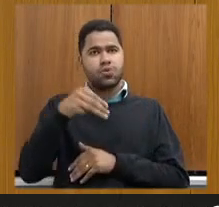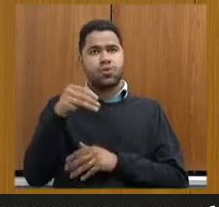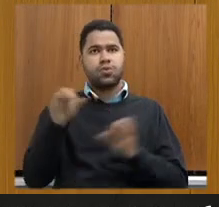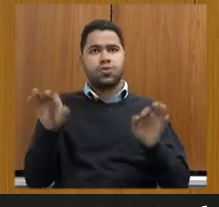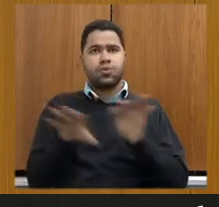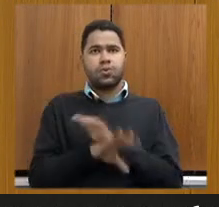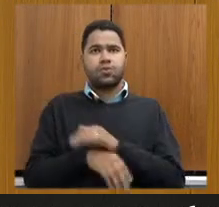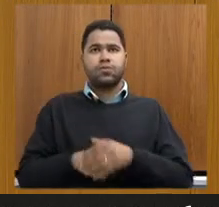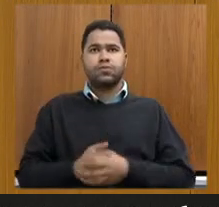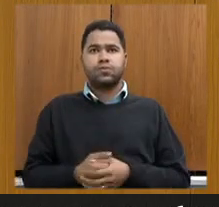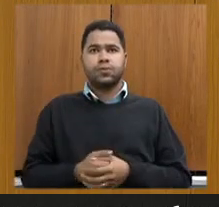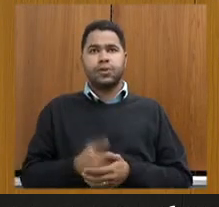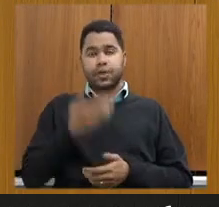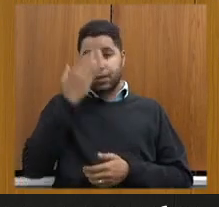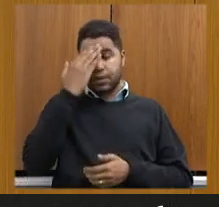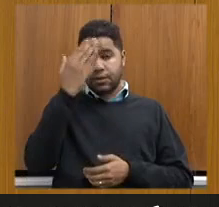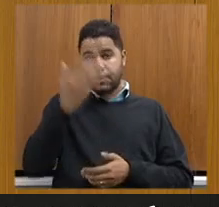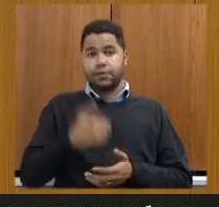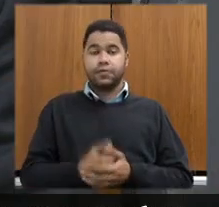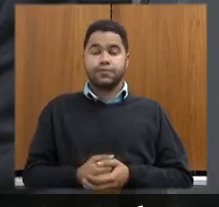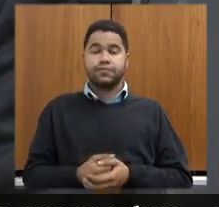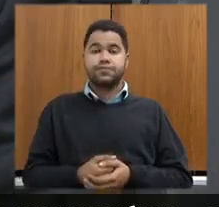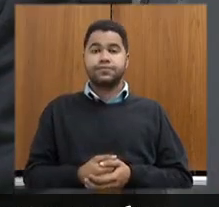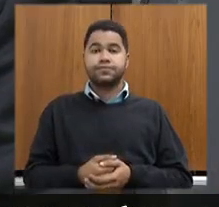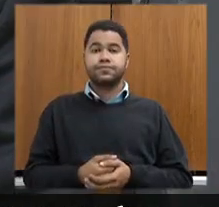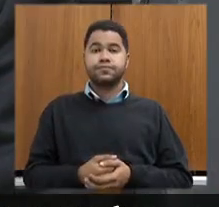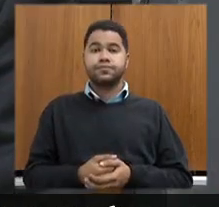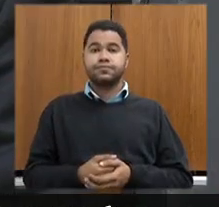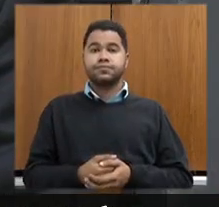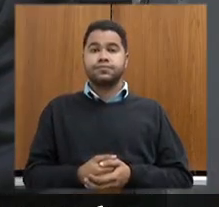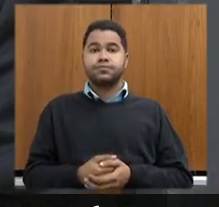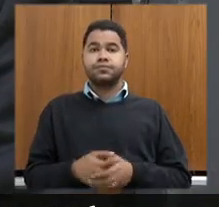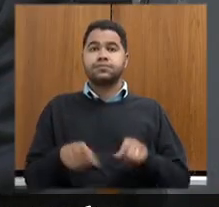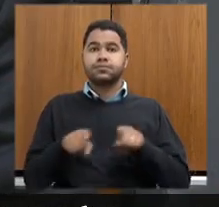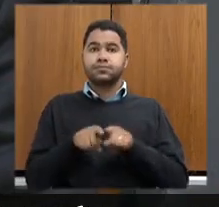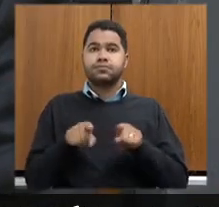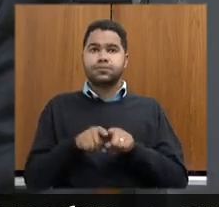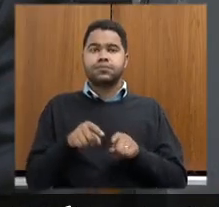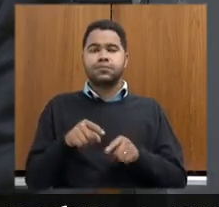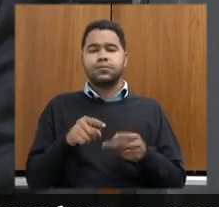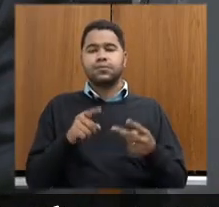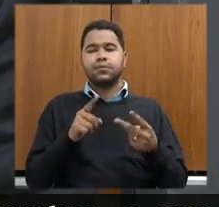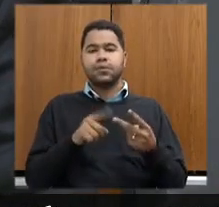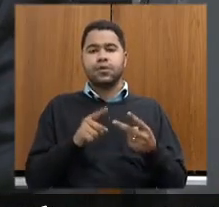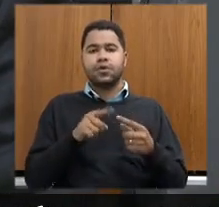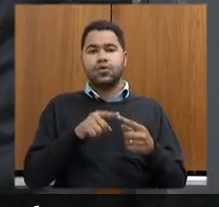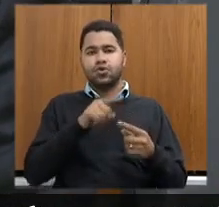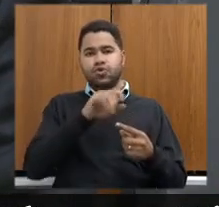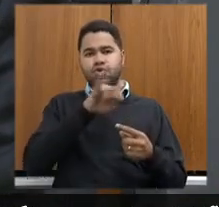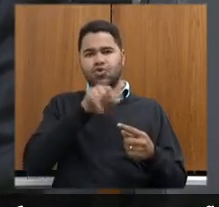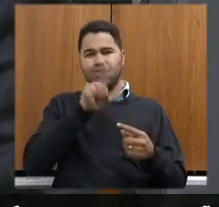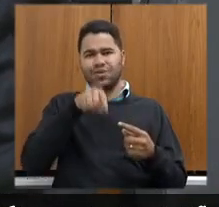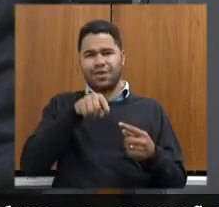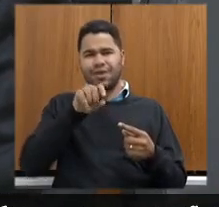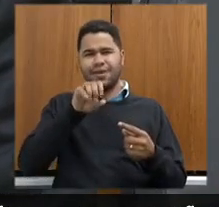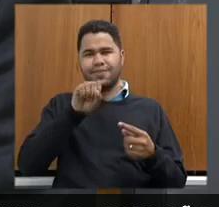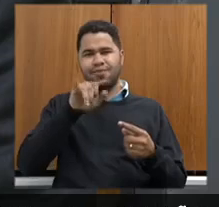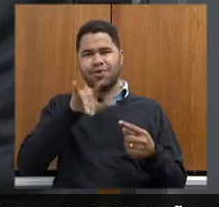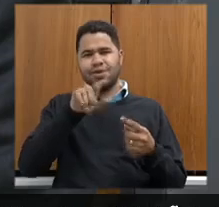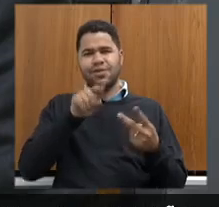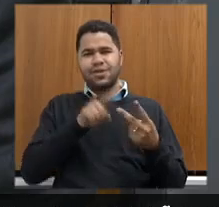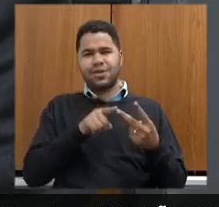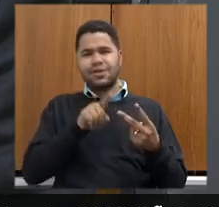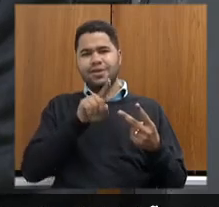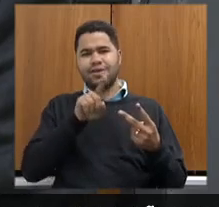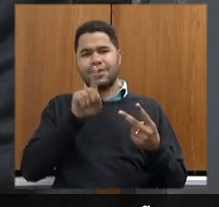a conclusão. Agradeço. Então, a apreensão do presidente da Sociedade Rural, da MOC, e também do José Velino, que é